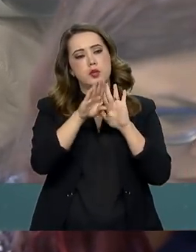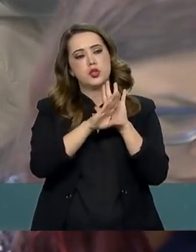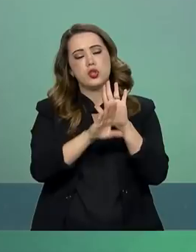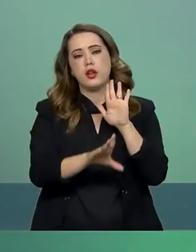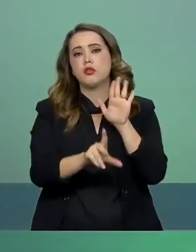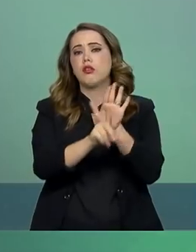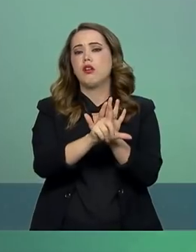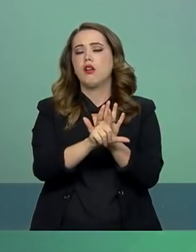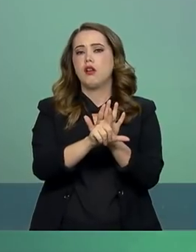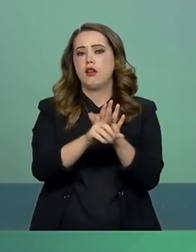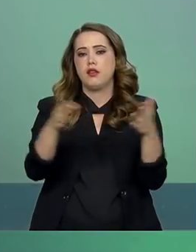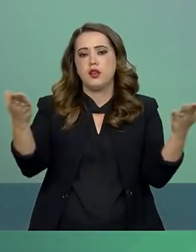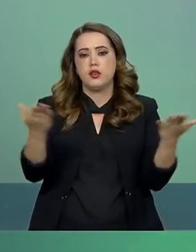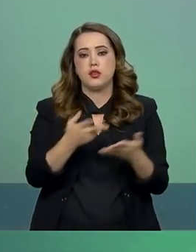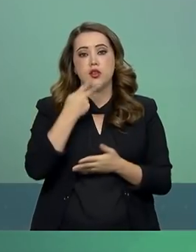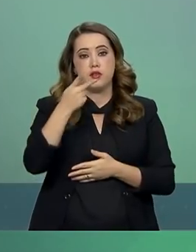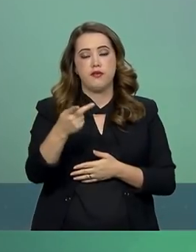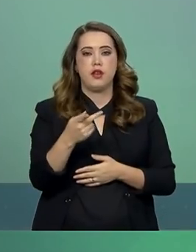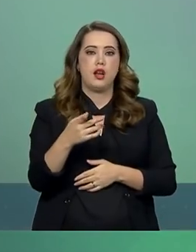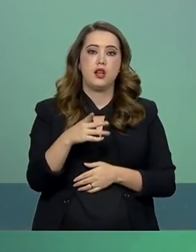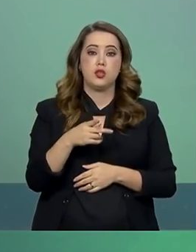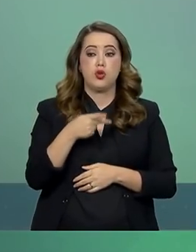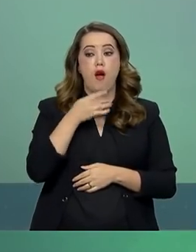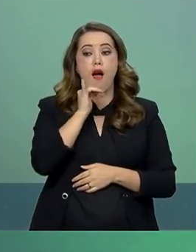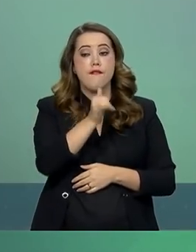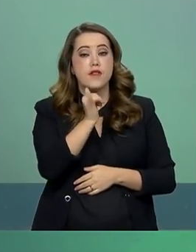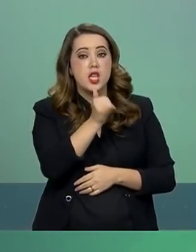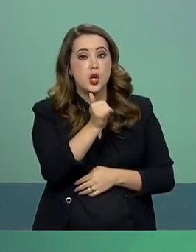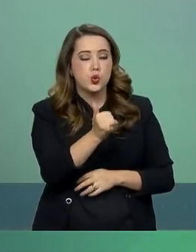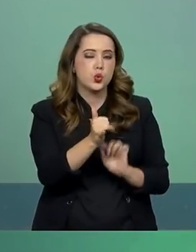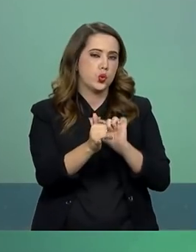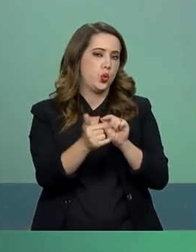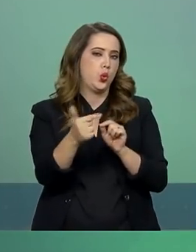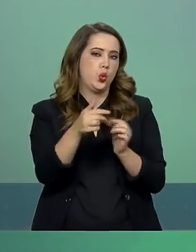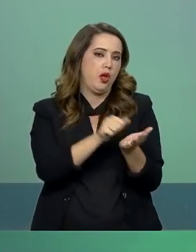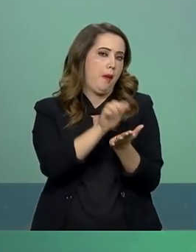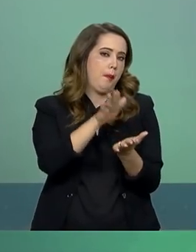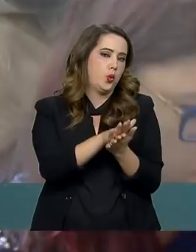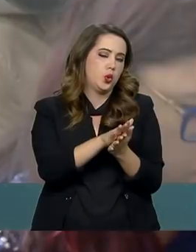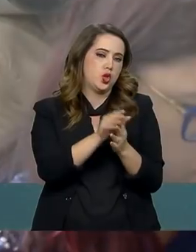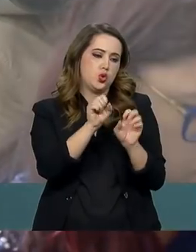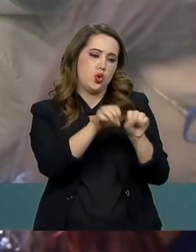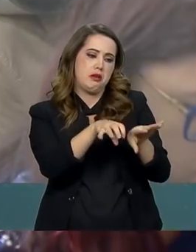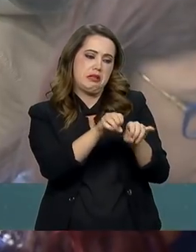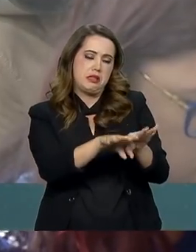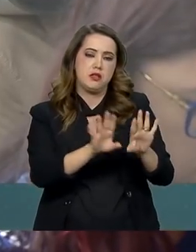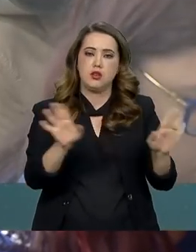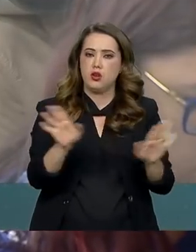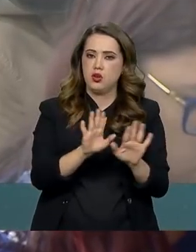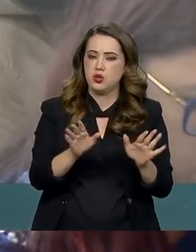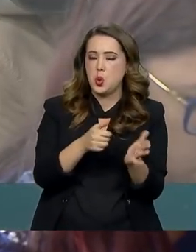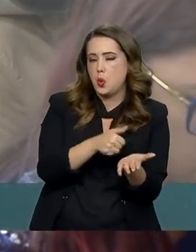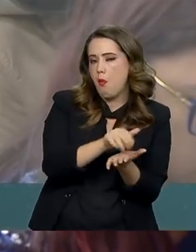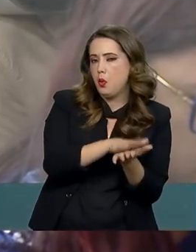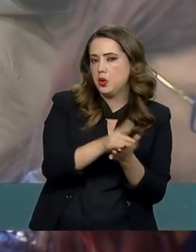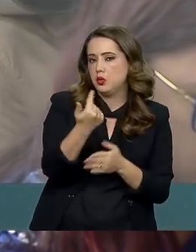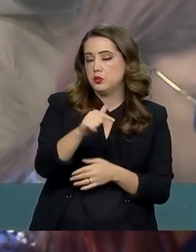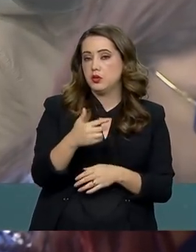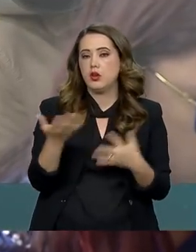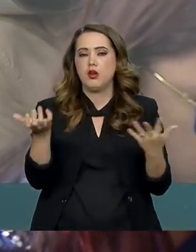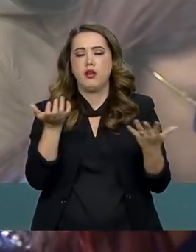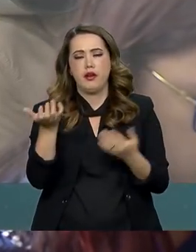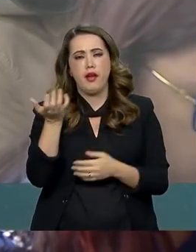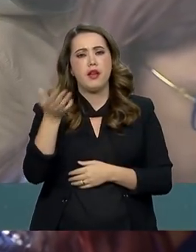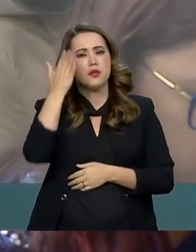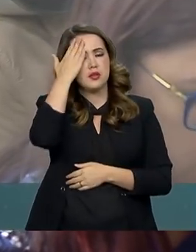verdade, agora passa a ser uma advertência de caráter punitivo, mais educativo, segundo a Casa Civil, e não multa. Eu queria